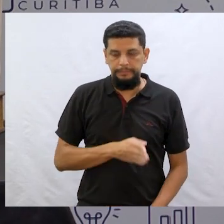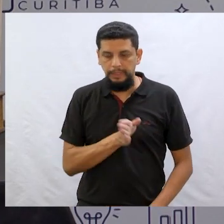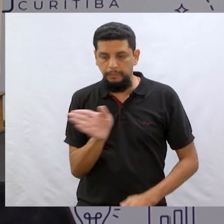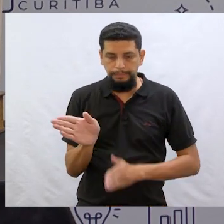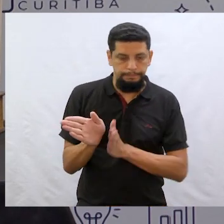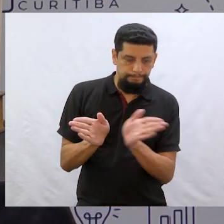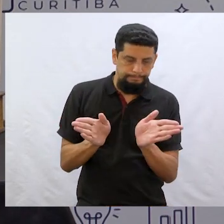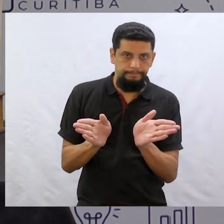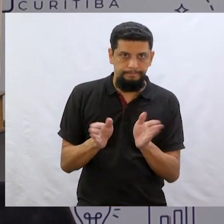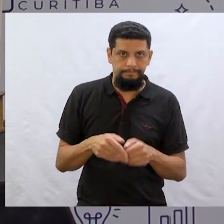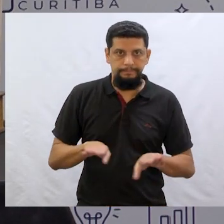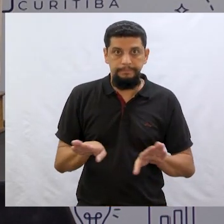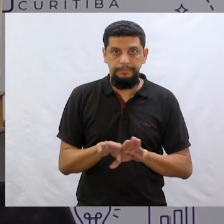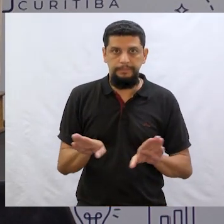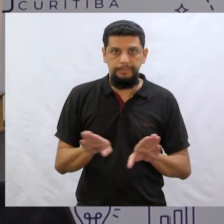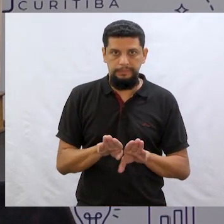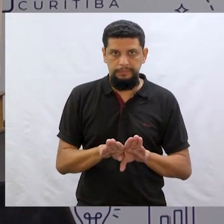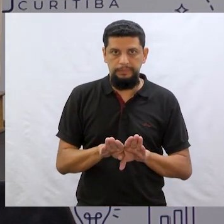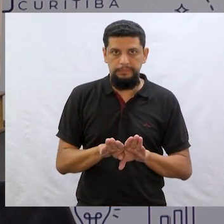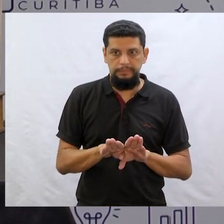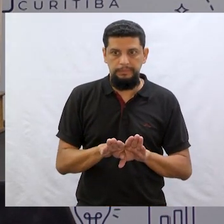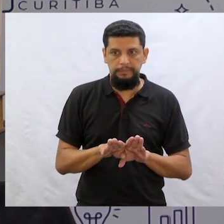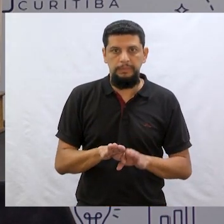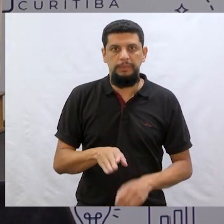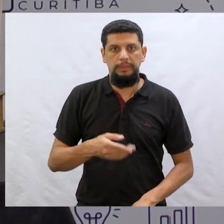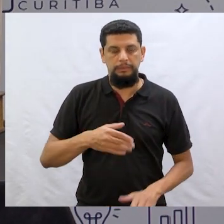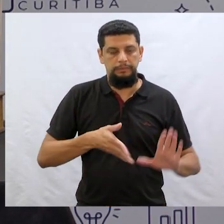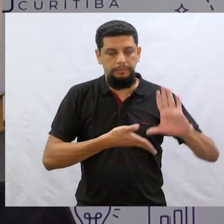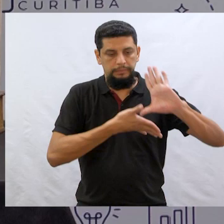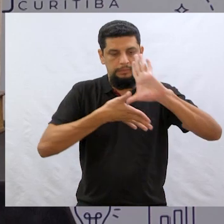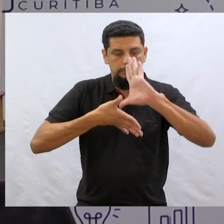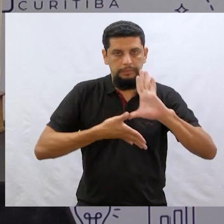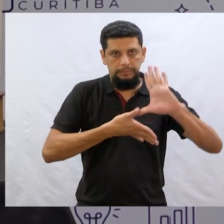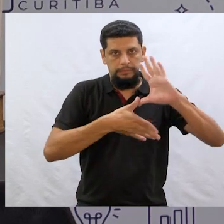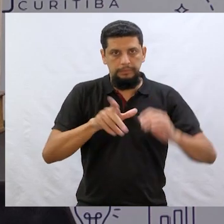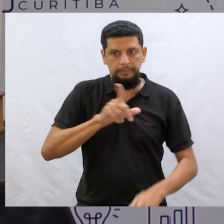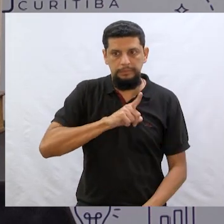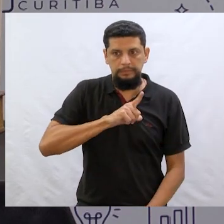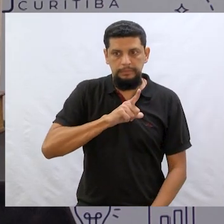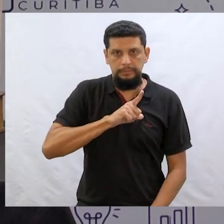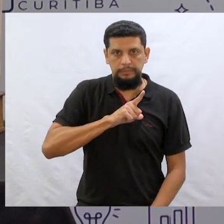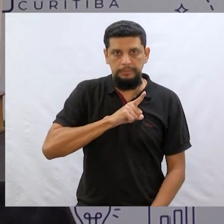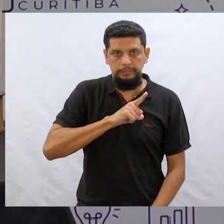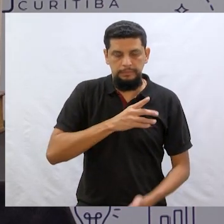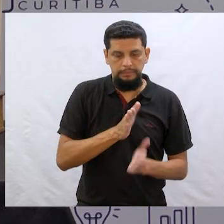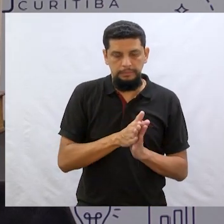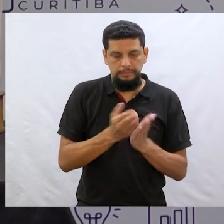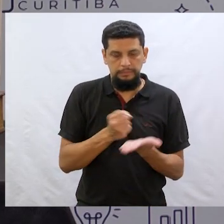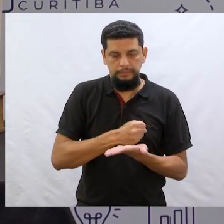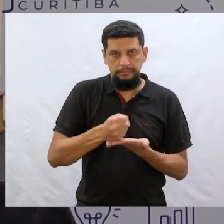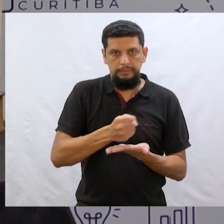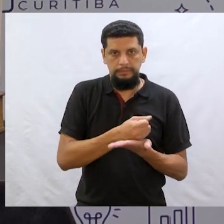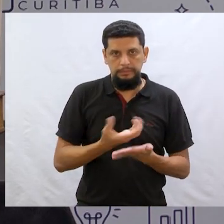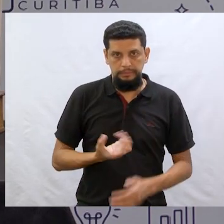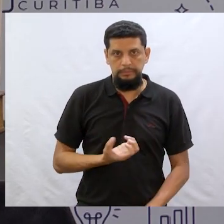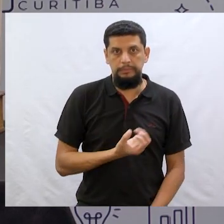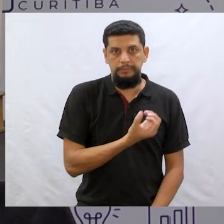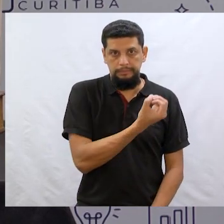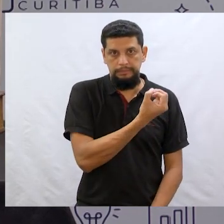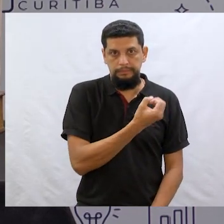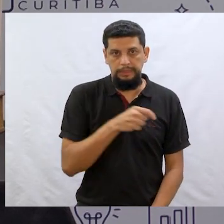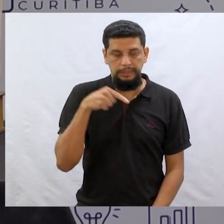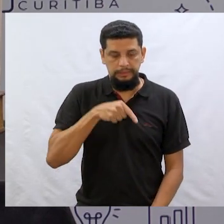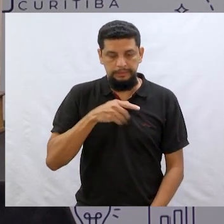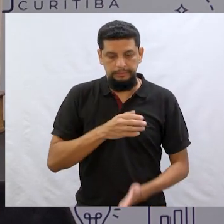né? Para onde ela vai nos levar. Além disso, além do nosso mapa, a gente também tem o nosso passaporte do leitor. Então,